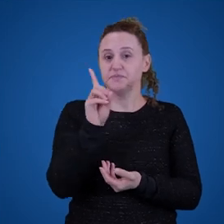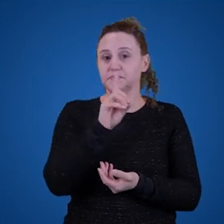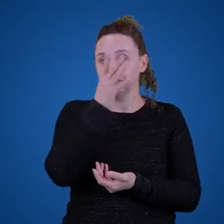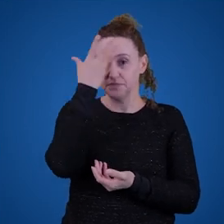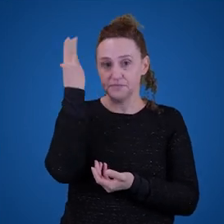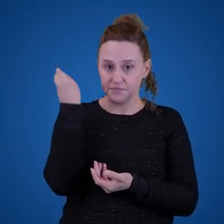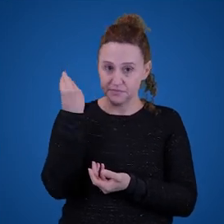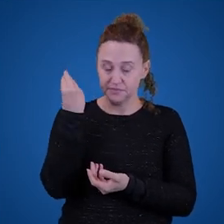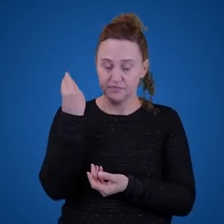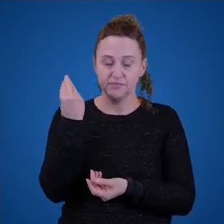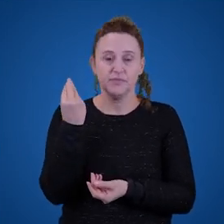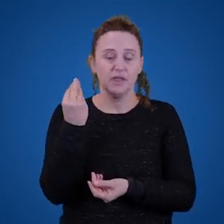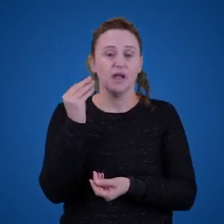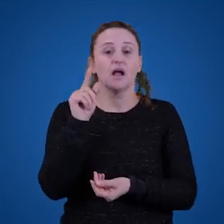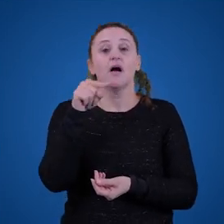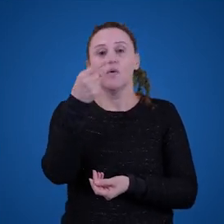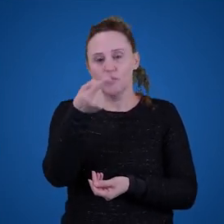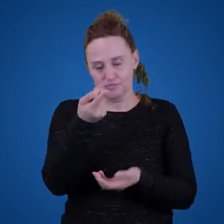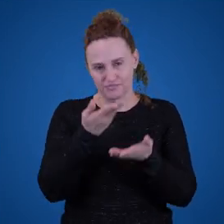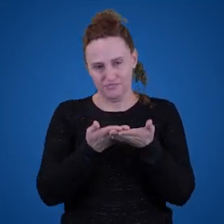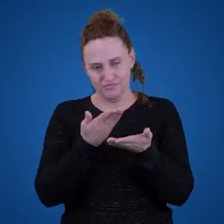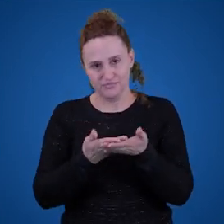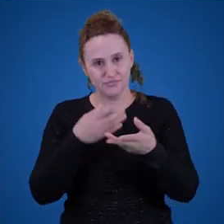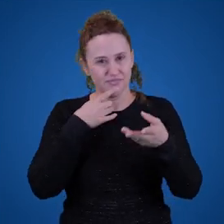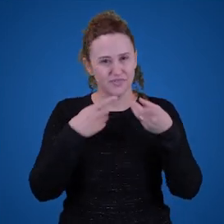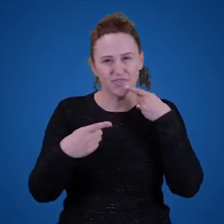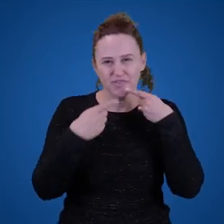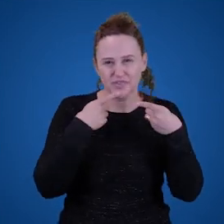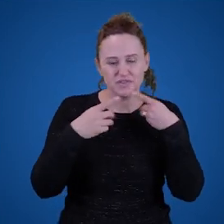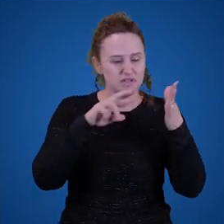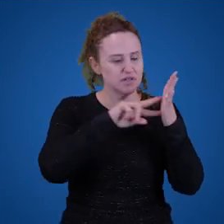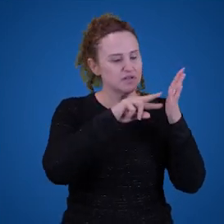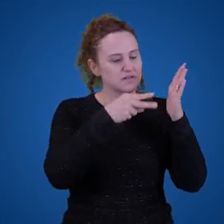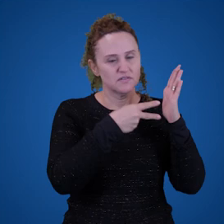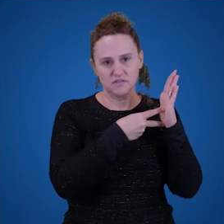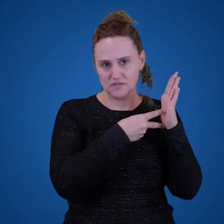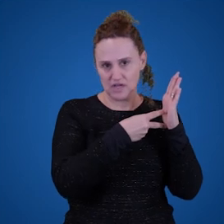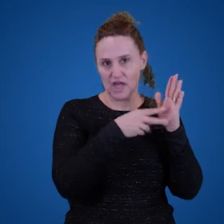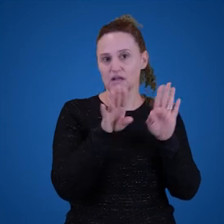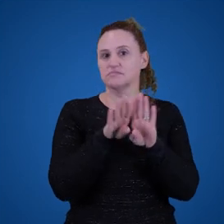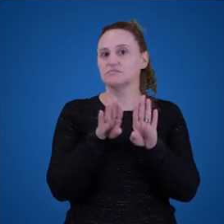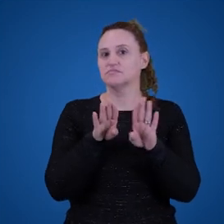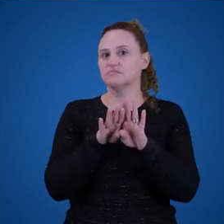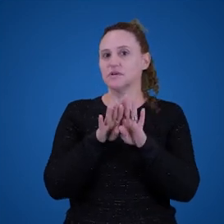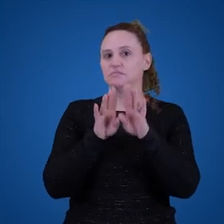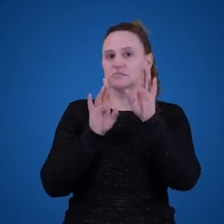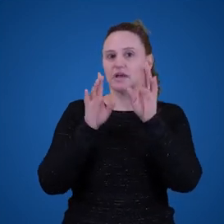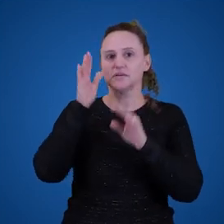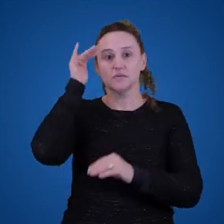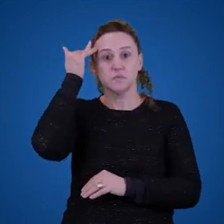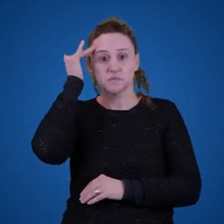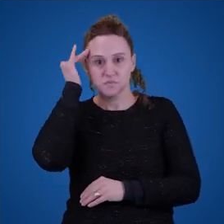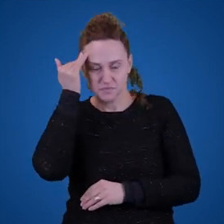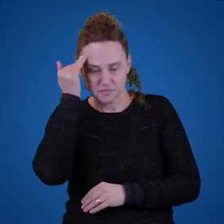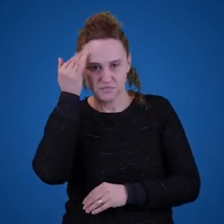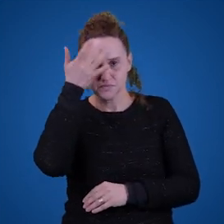nós vamos discutir significado e compreensão, e eu espero todos lá